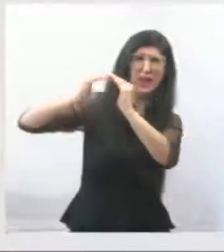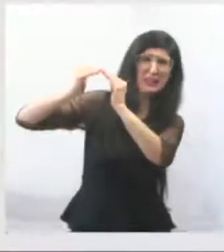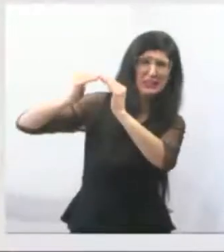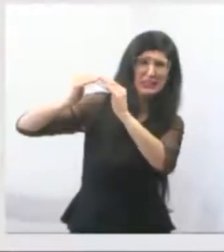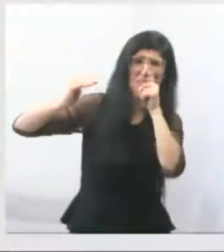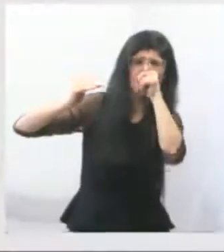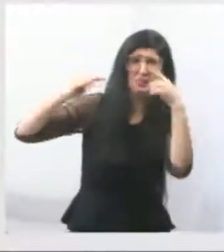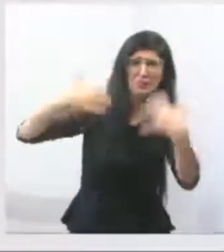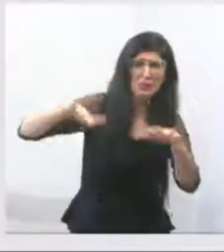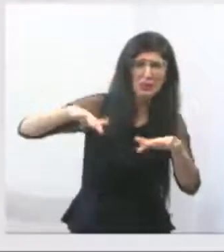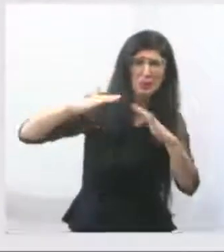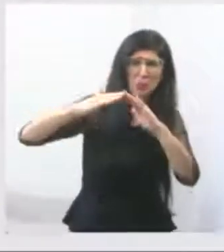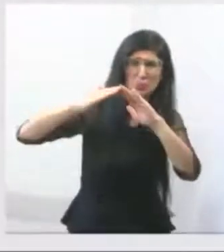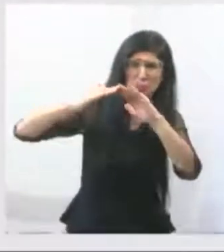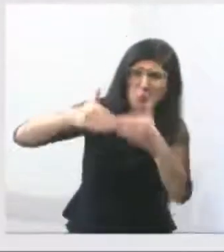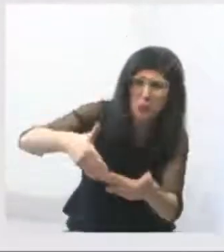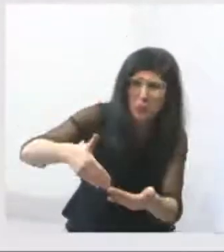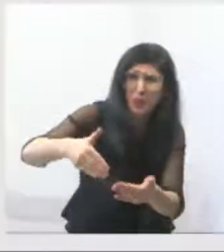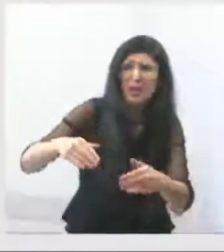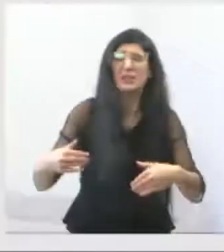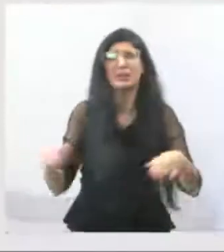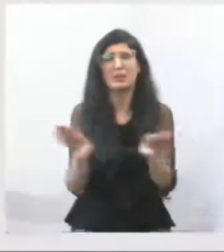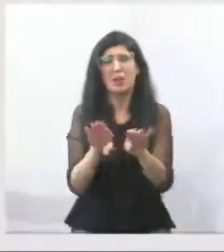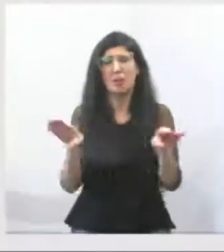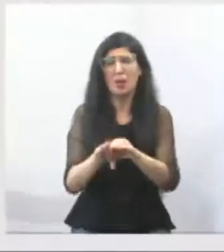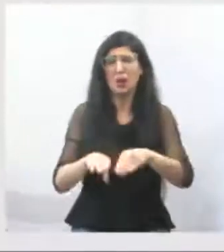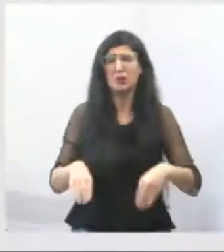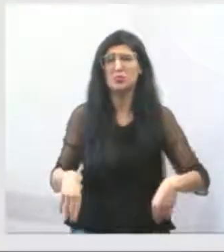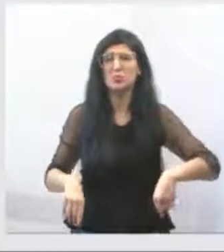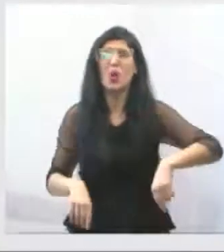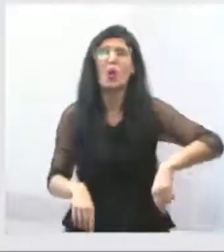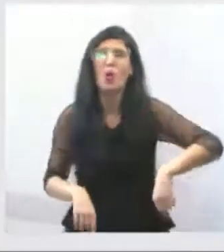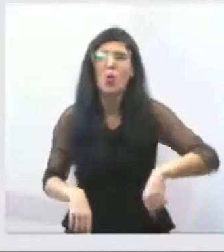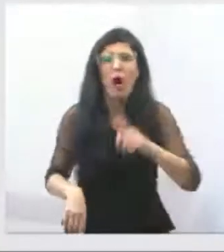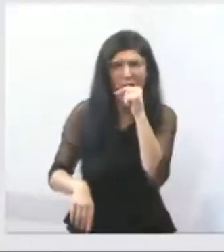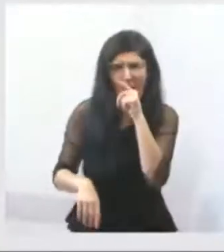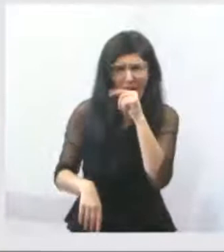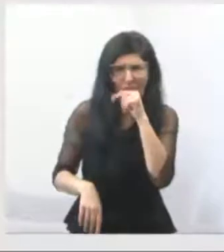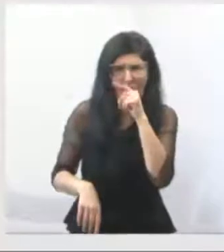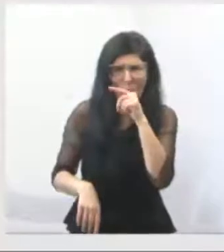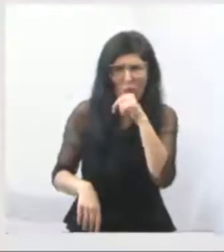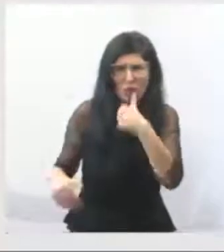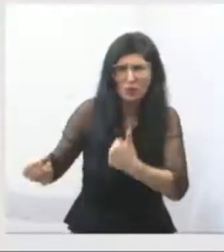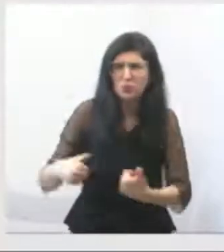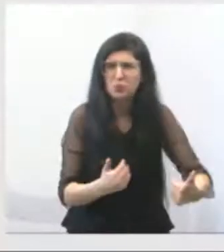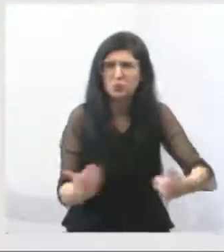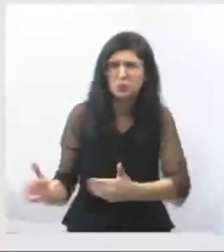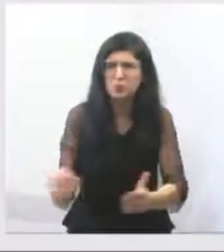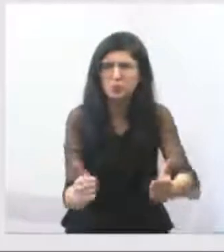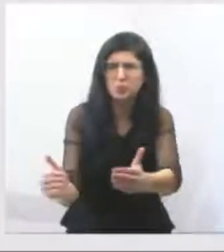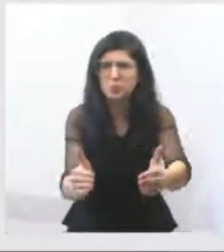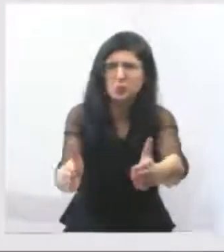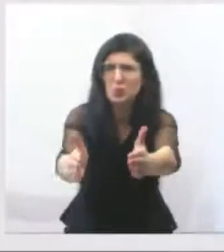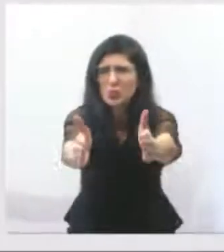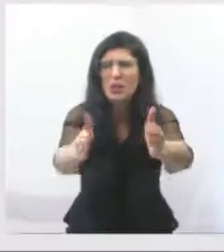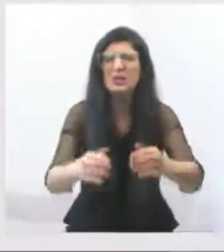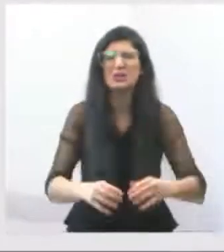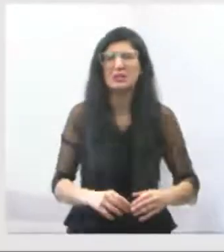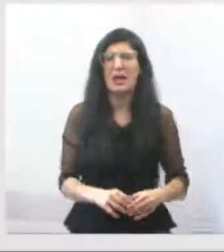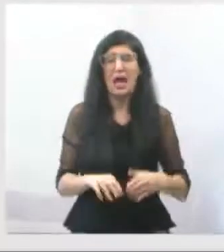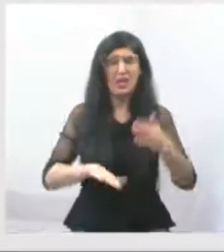entre outros. Infelizmente os nossos moradores, muitas vezes eles constroem suas casas em áreas